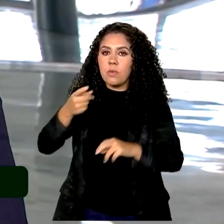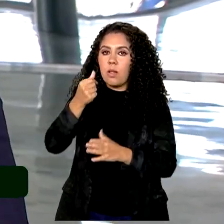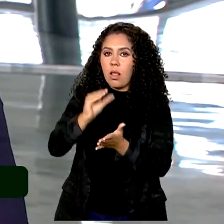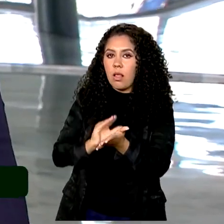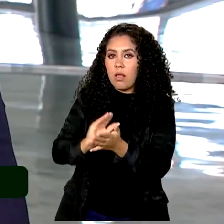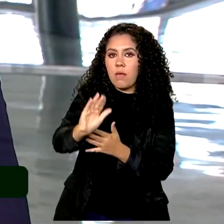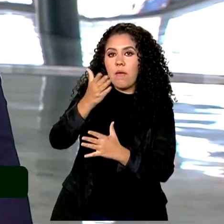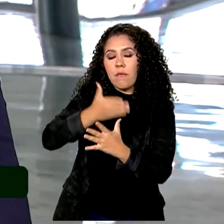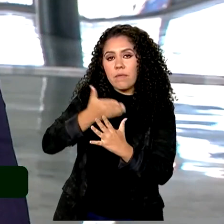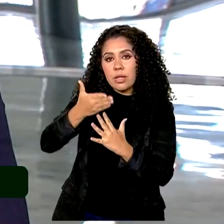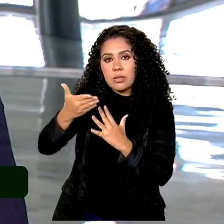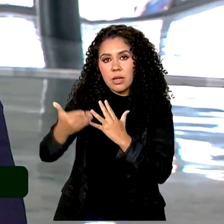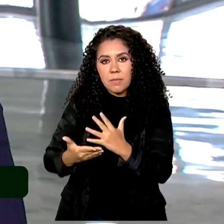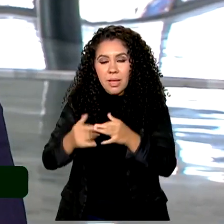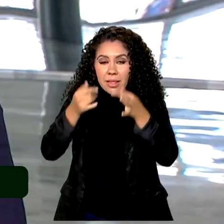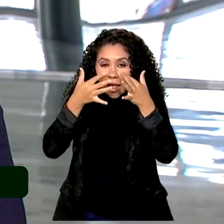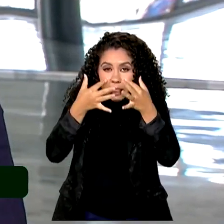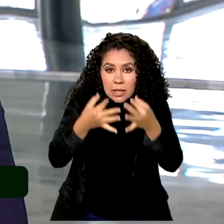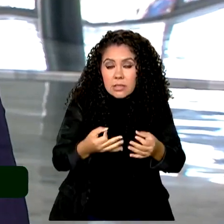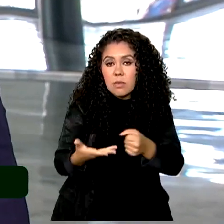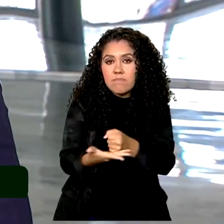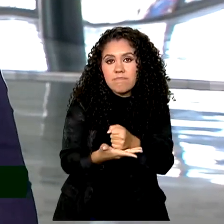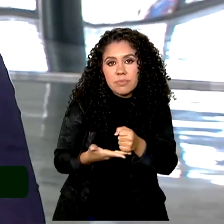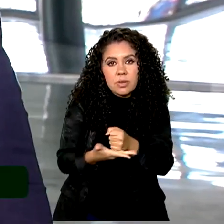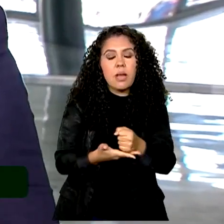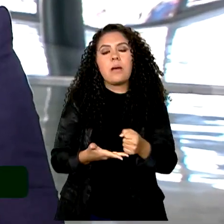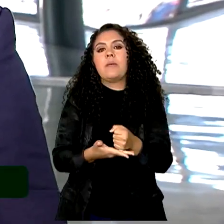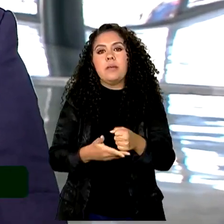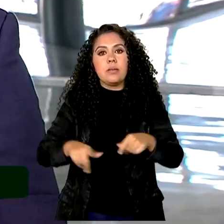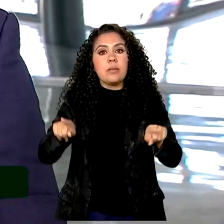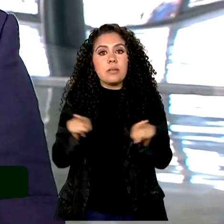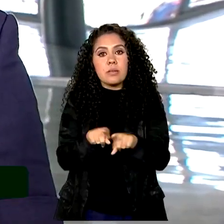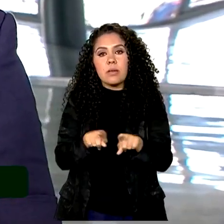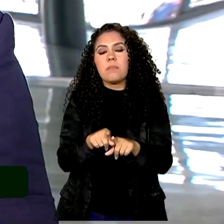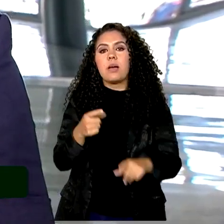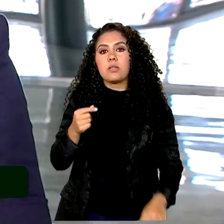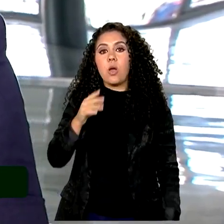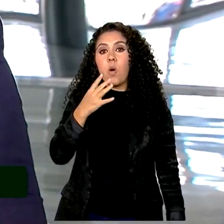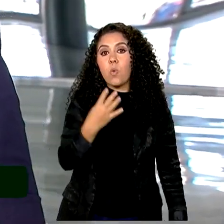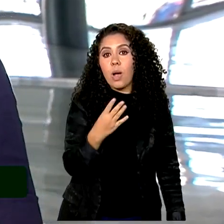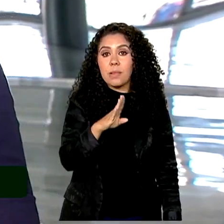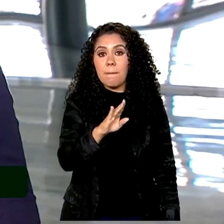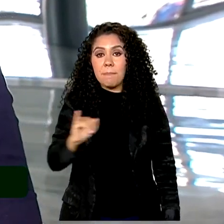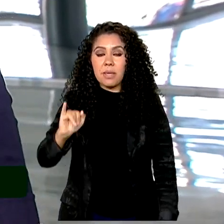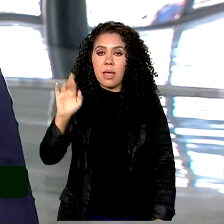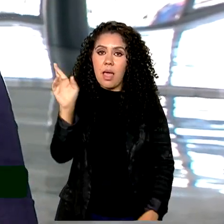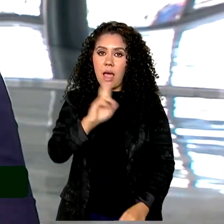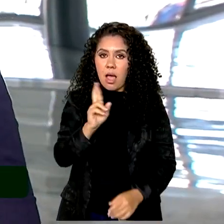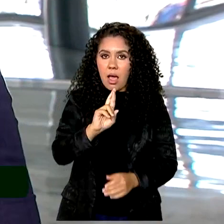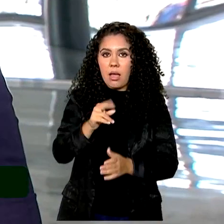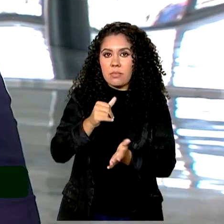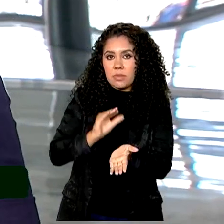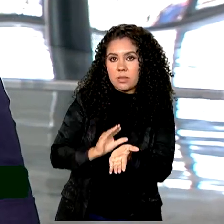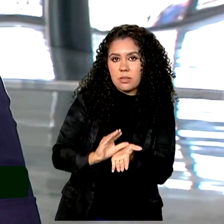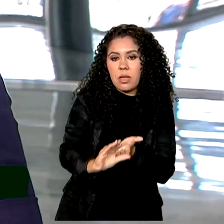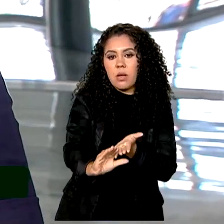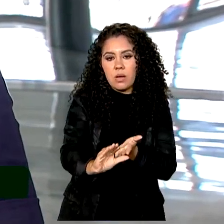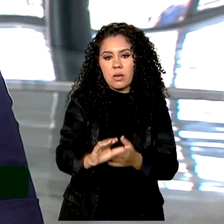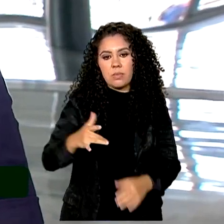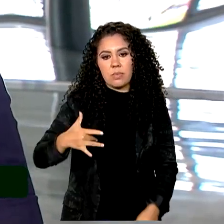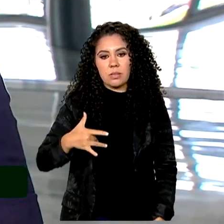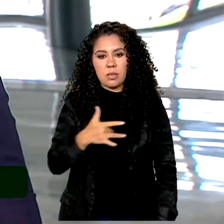atenção primária, principalmente no aporte de mais de R$ 4 bilhões em equipes de saúde bocal para os municípios.